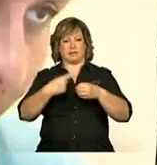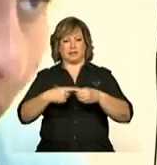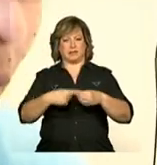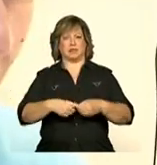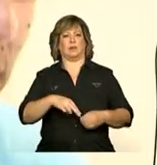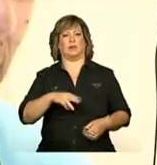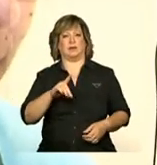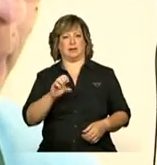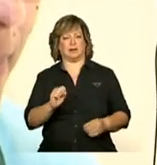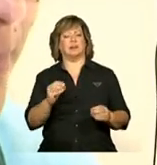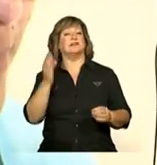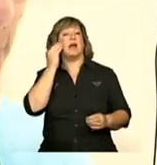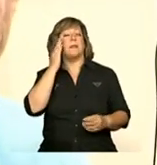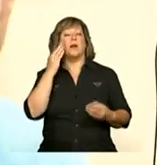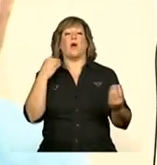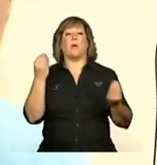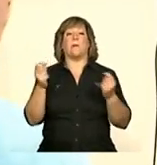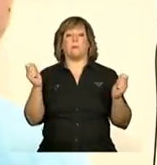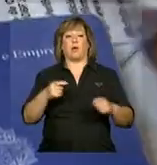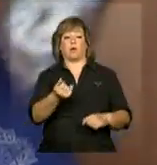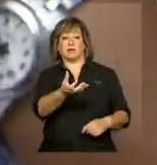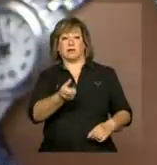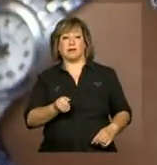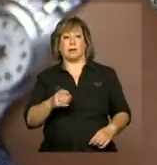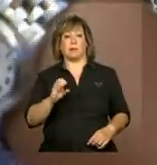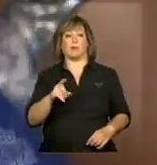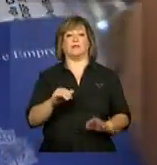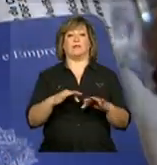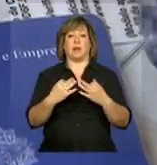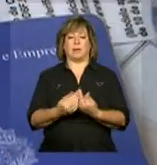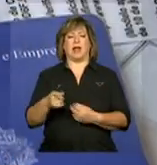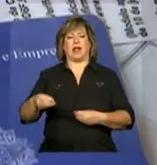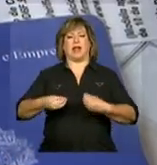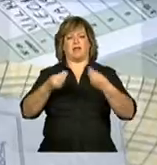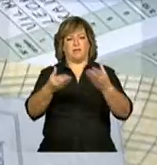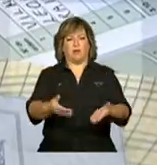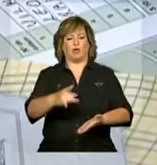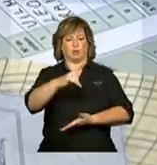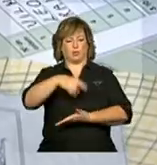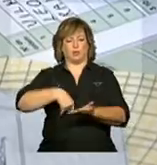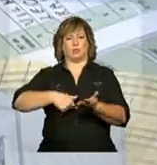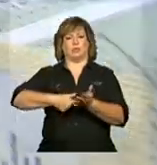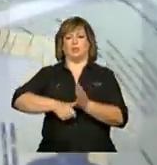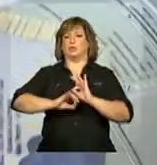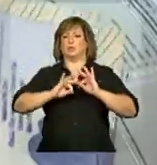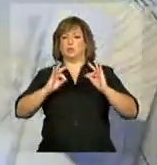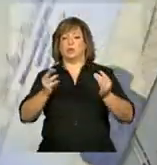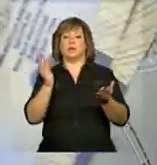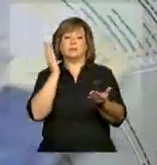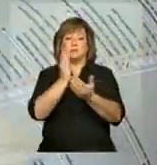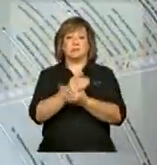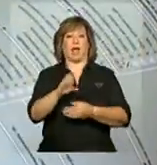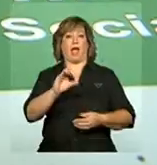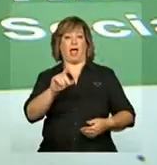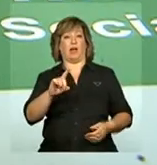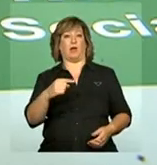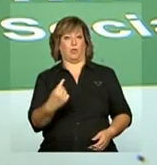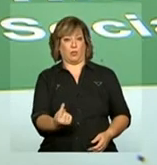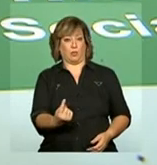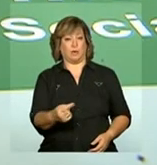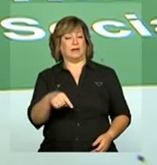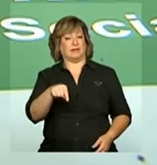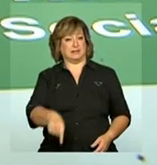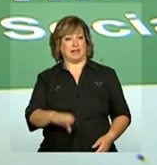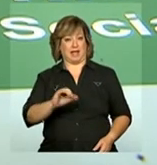saber se tem direito ao Bolsa Família. Ela levou todos os documentos para ser registrada no Cade Único, o